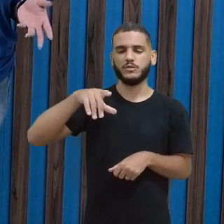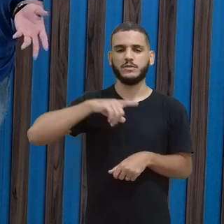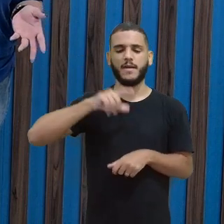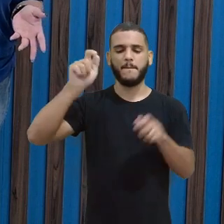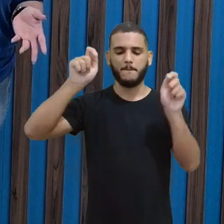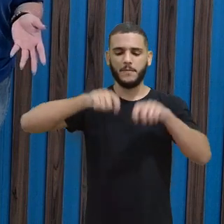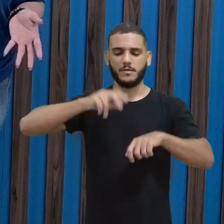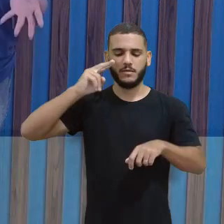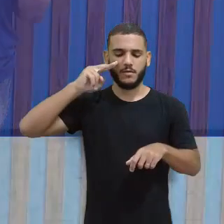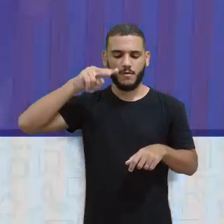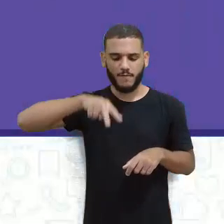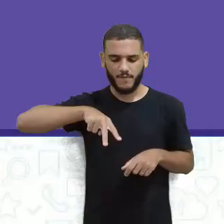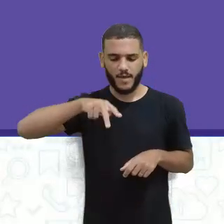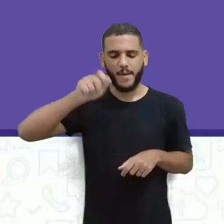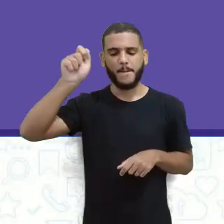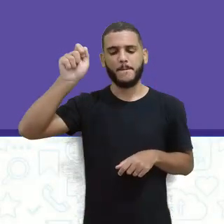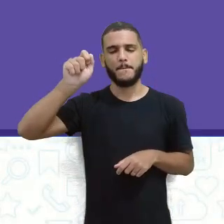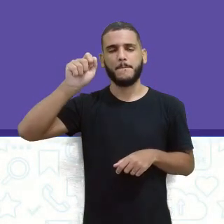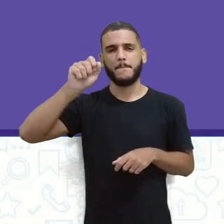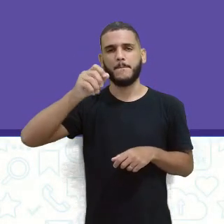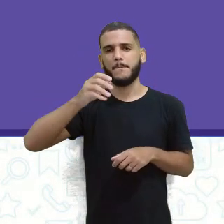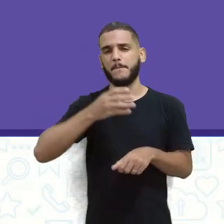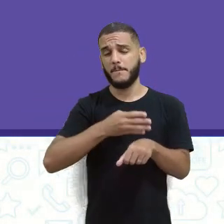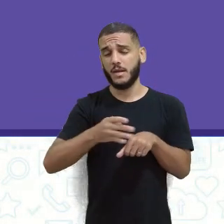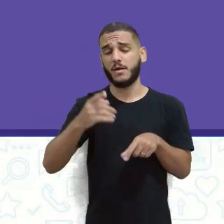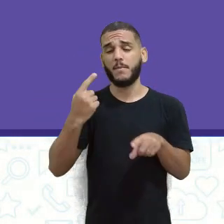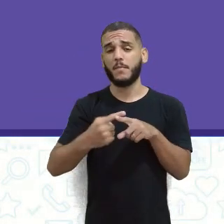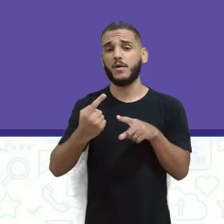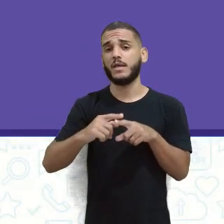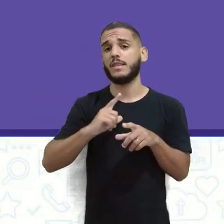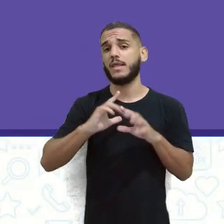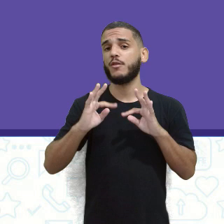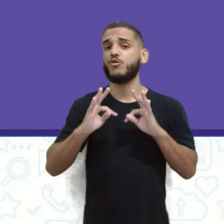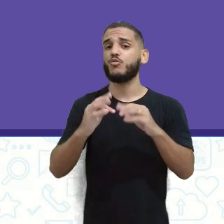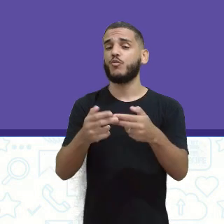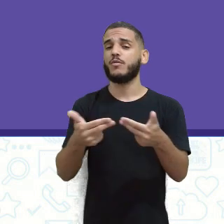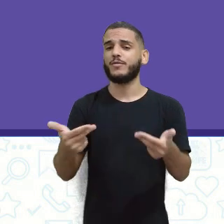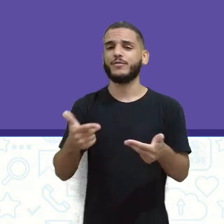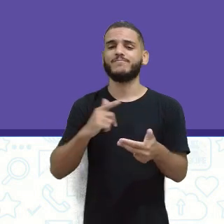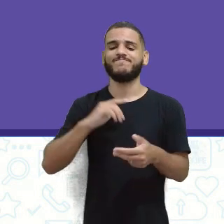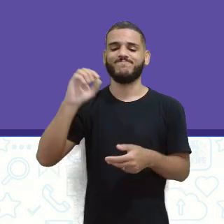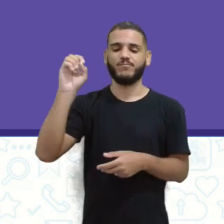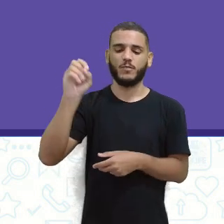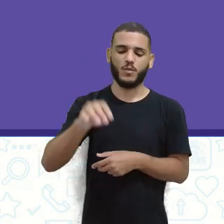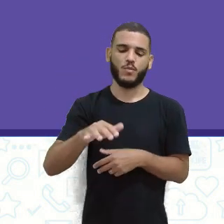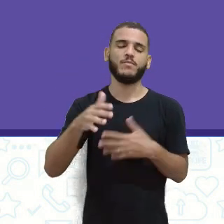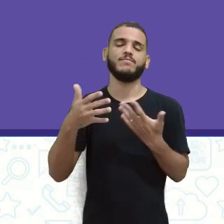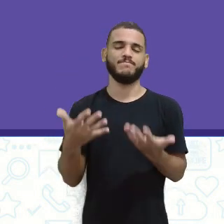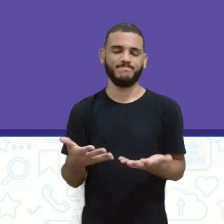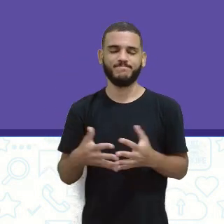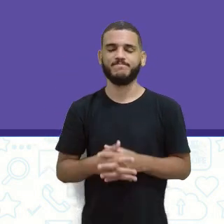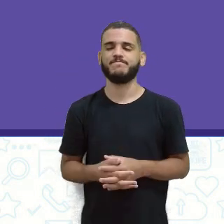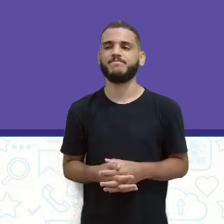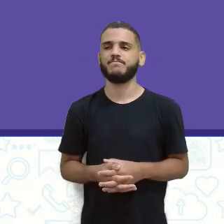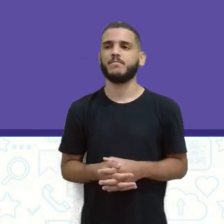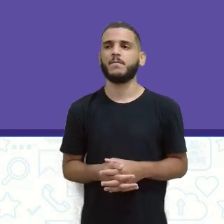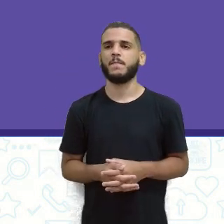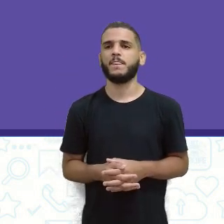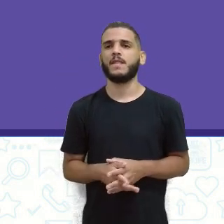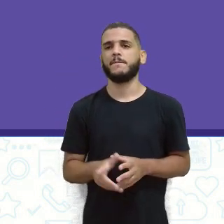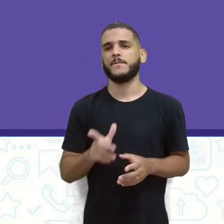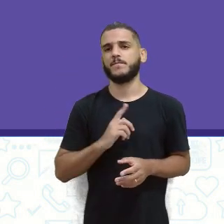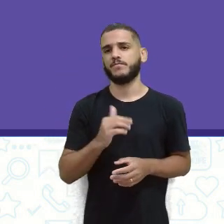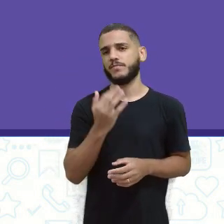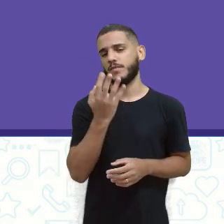Porque ele vai refletir todas as cores que estão chegando ali daqueles raios de luz, tá certo? Então, coloquei cores